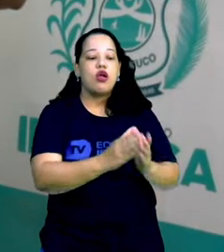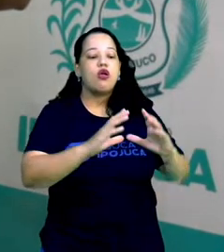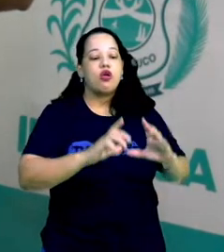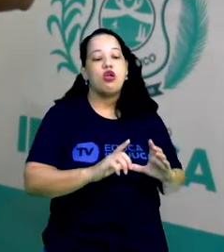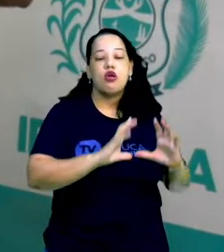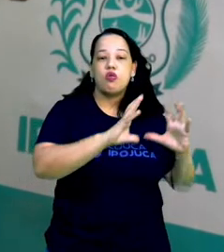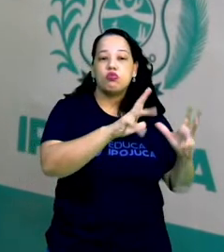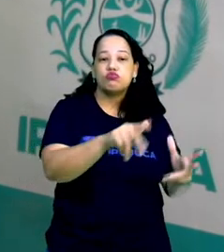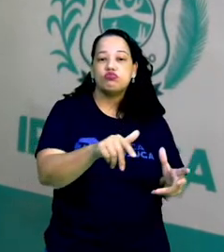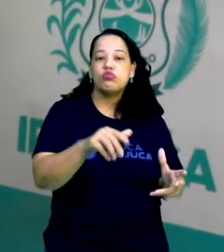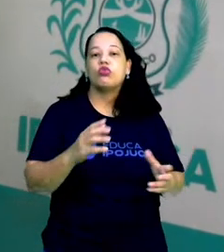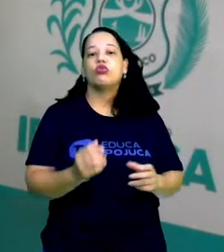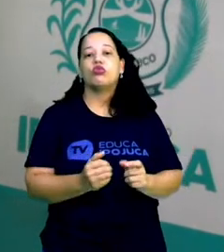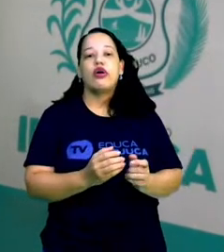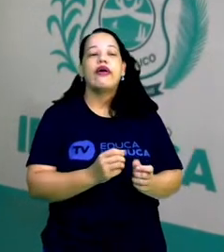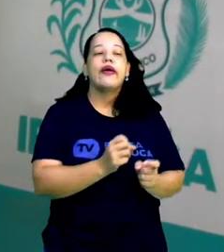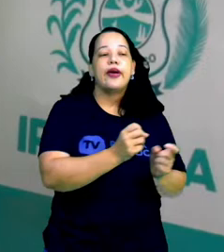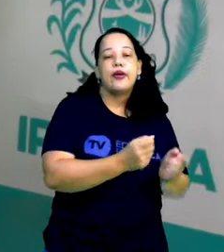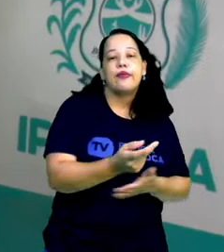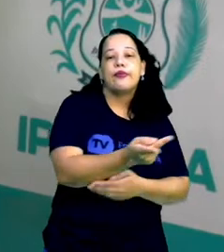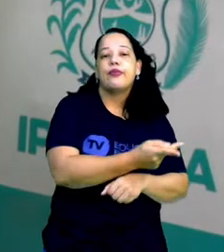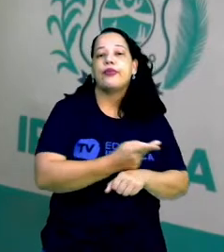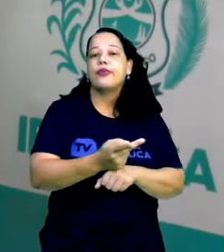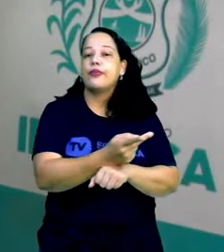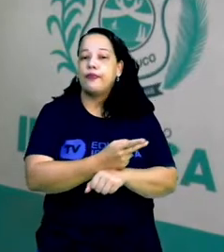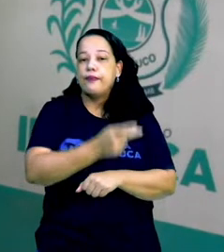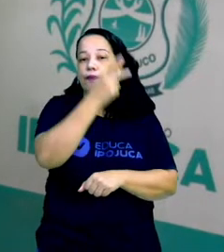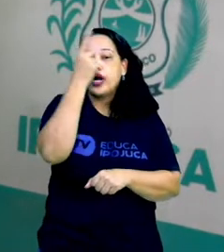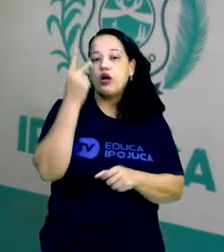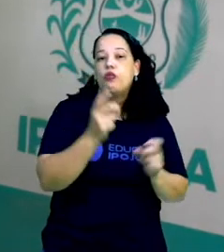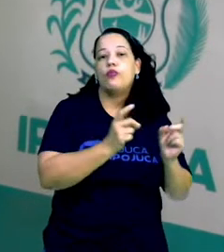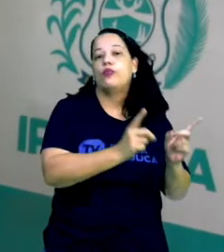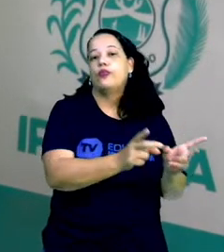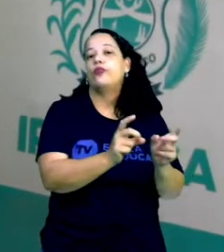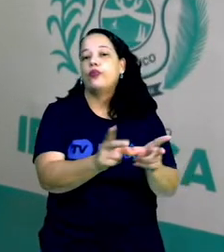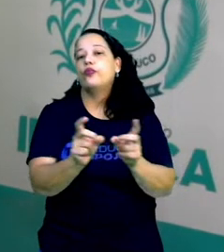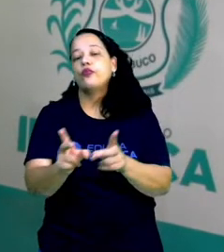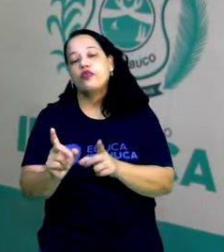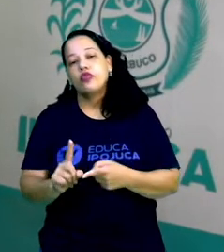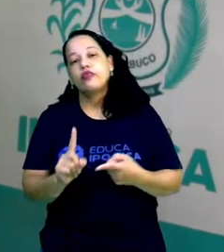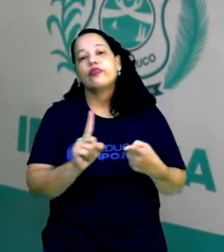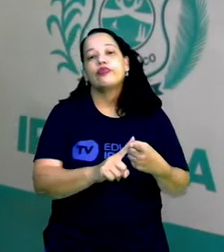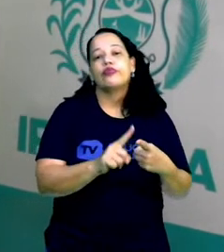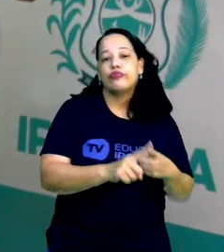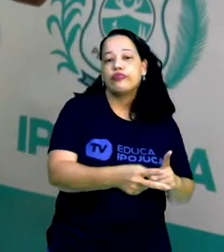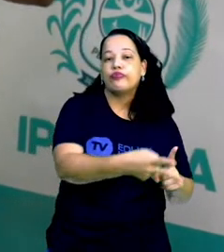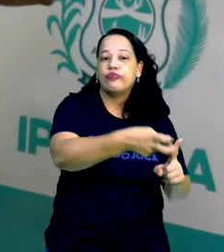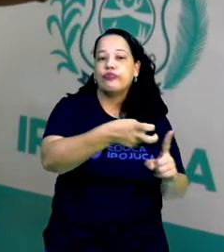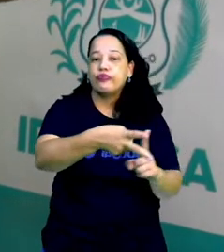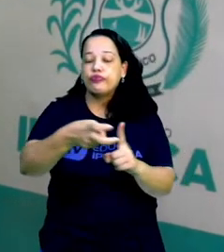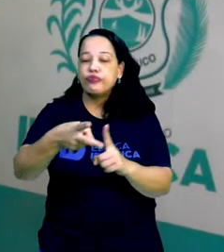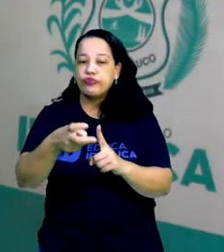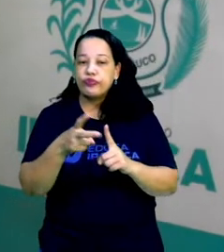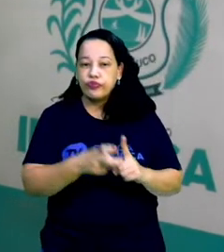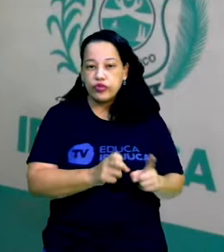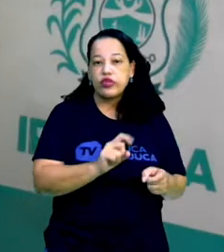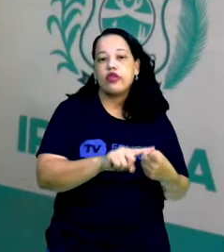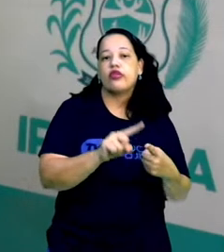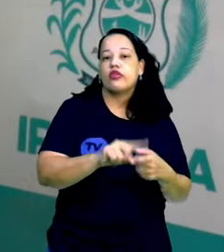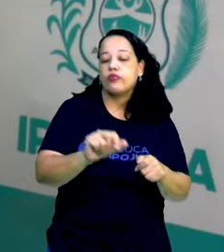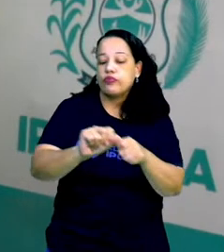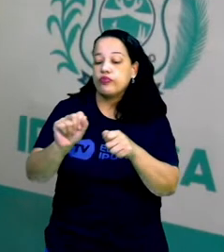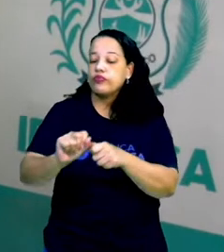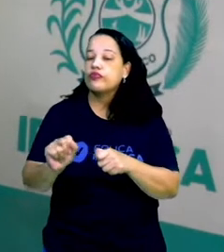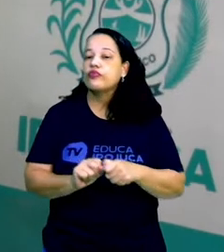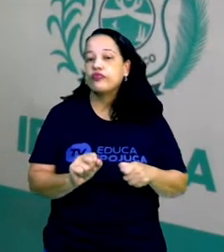consumidores para os produtos que eles exploravam, que eles produziam em suas colônias.